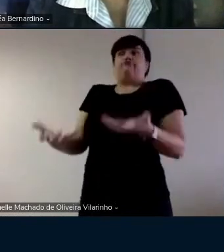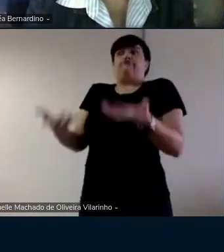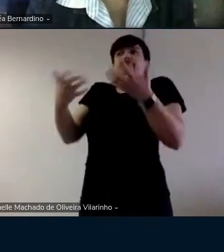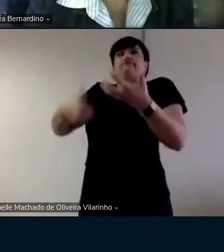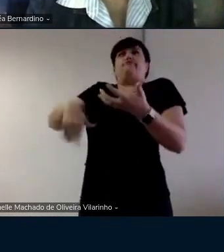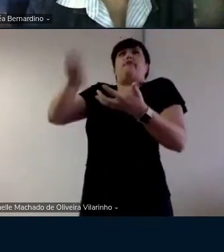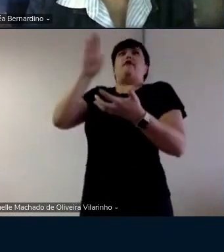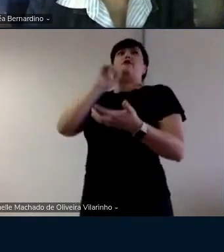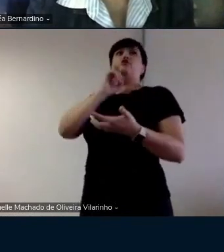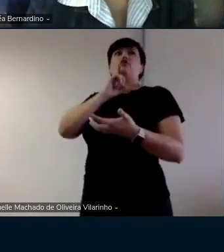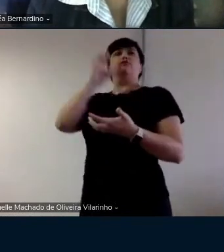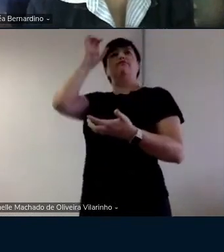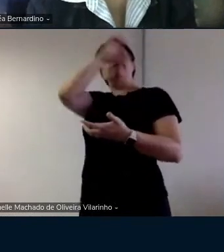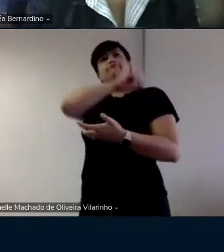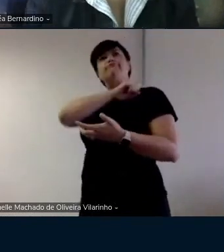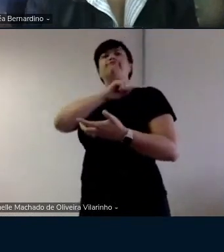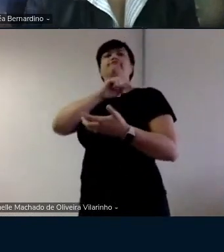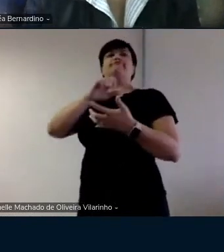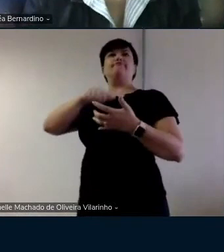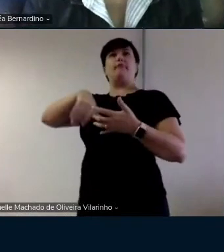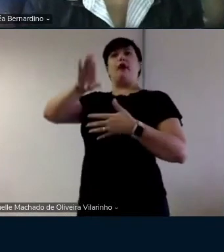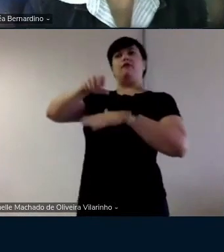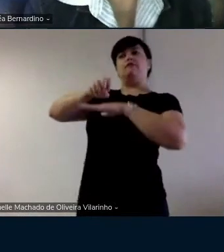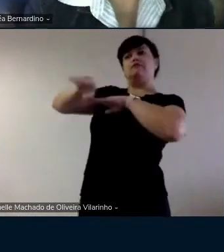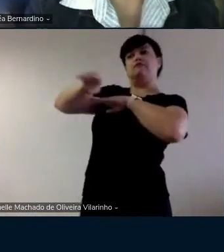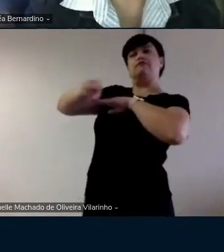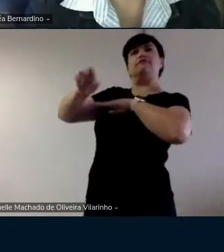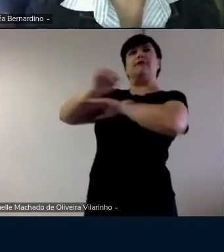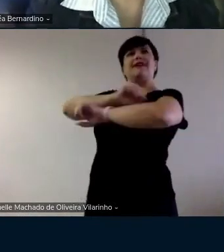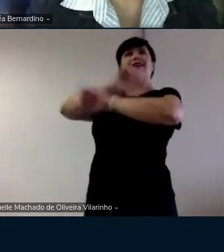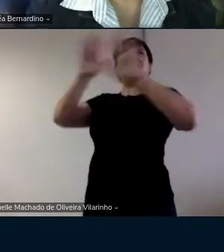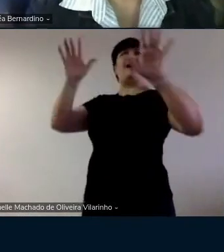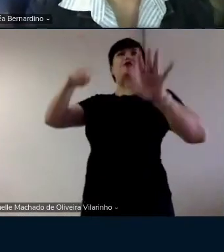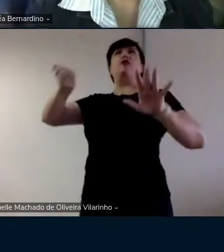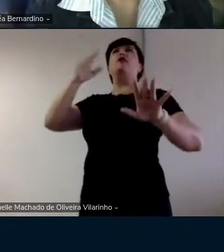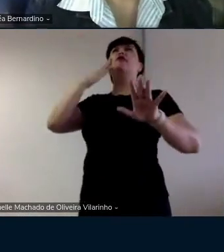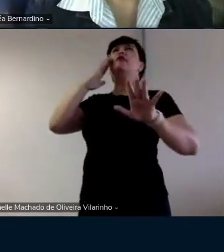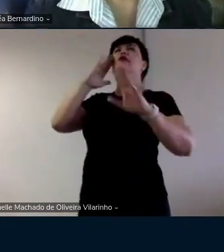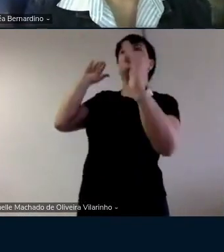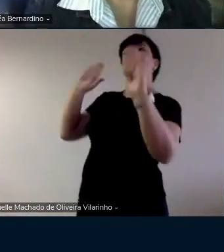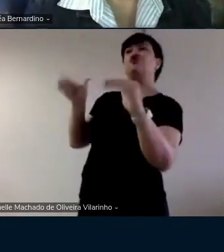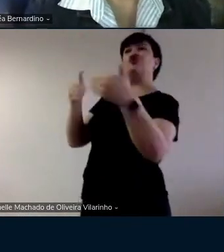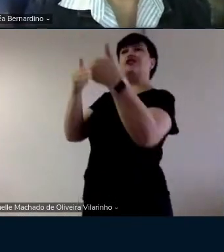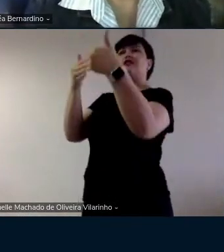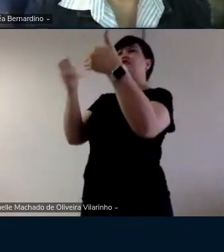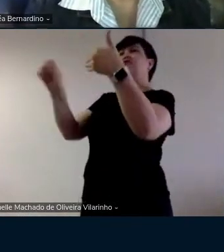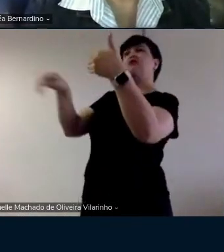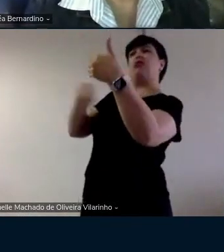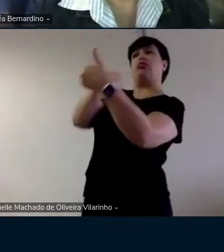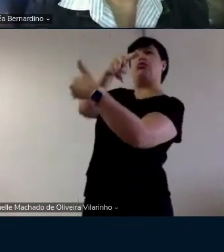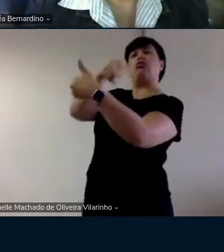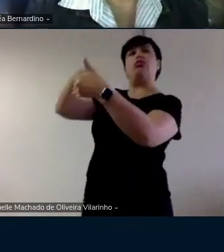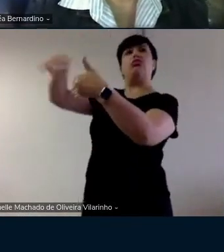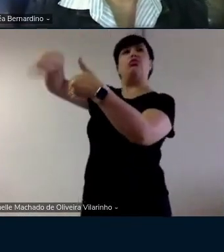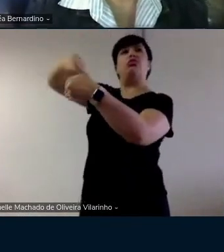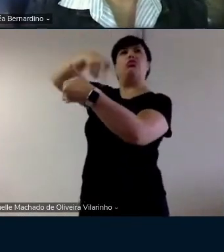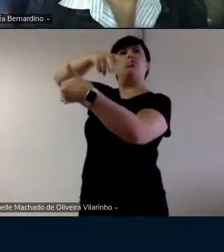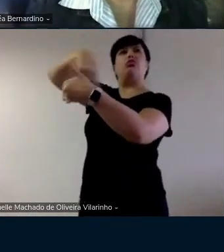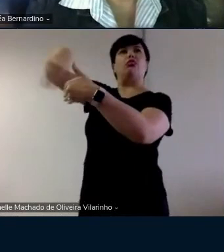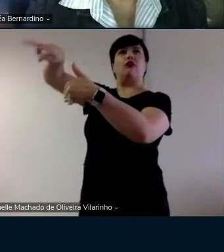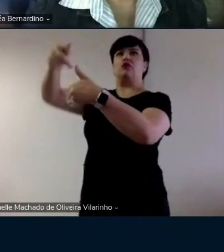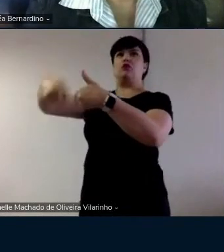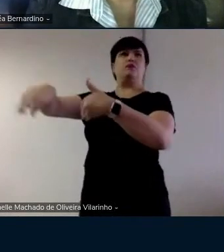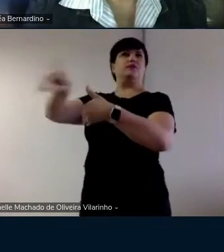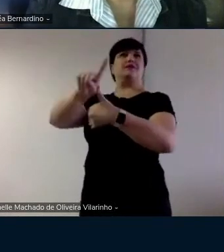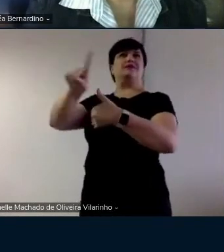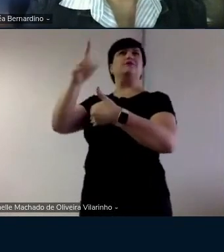muito mais o surdo para aprender e que o professor consegue passar com muito mais clareza o que ele quer falar diretamente, né? Para o surdo